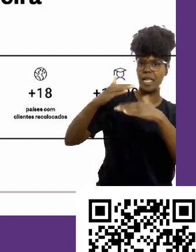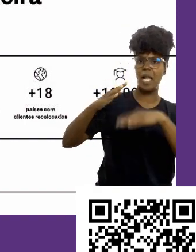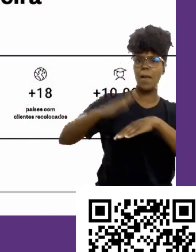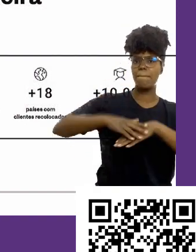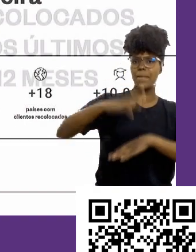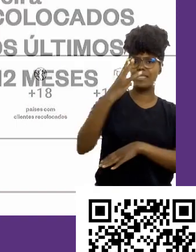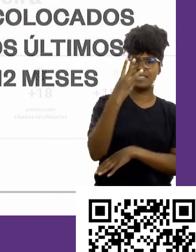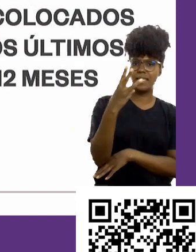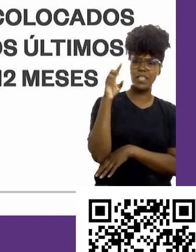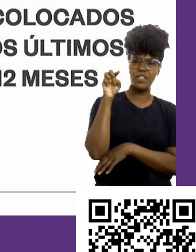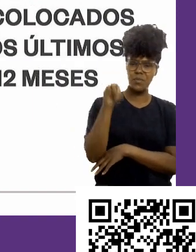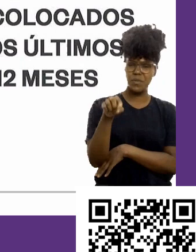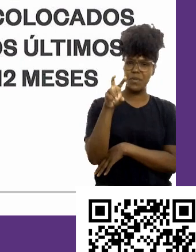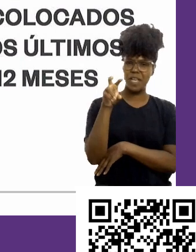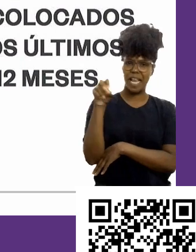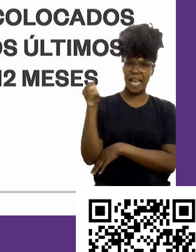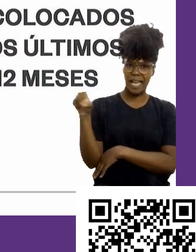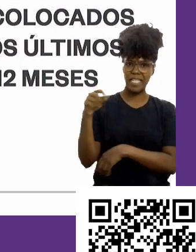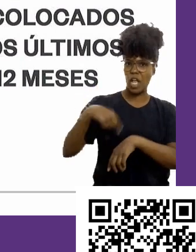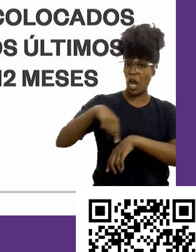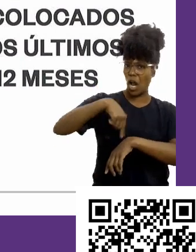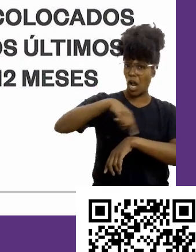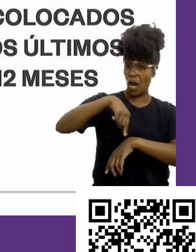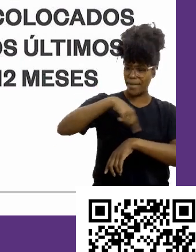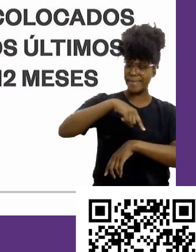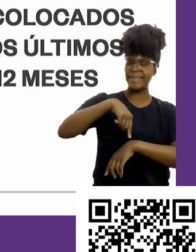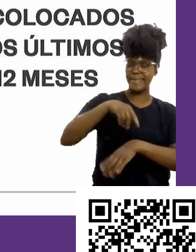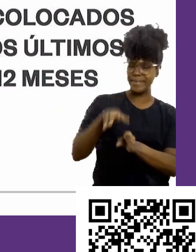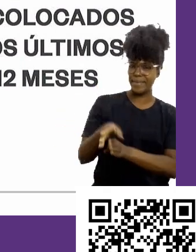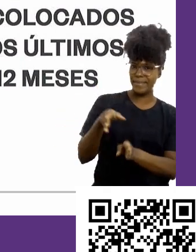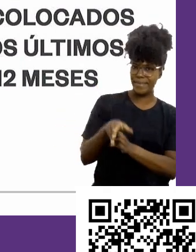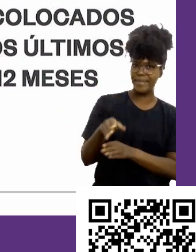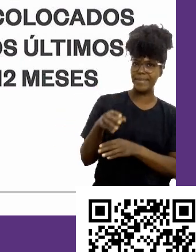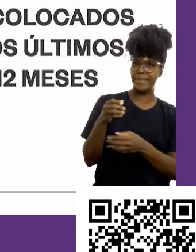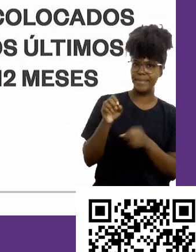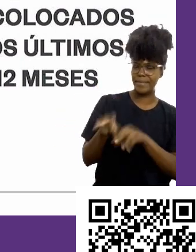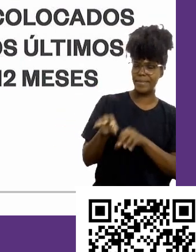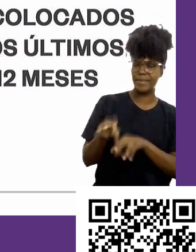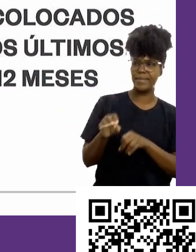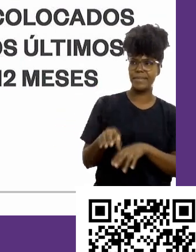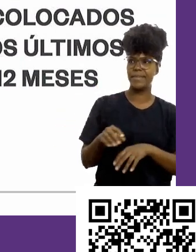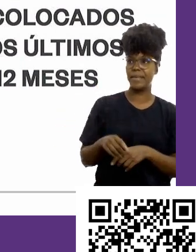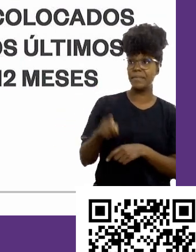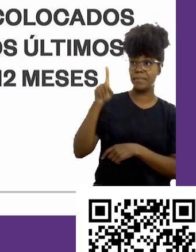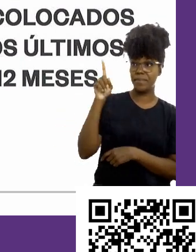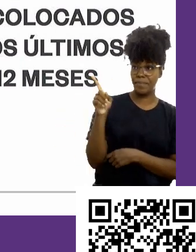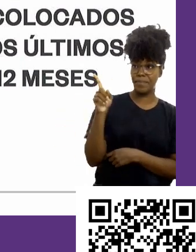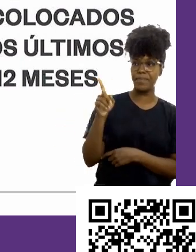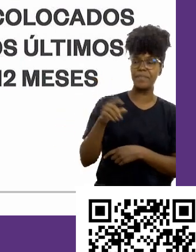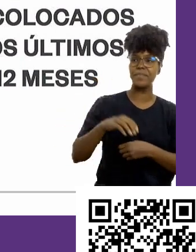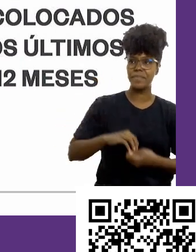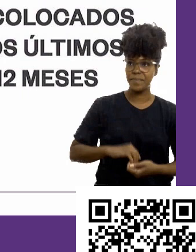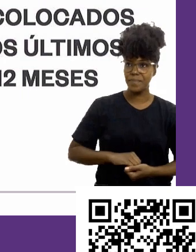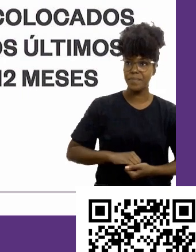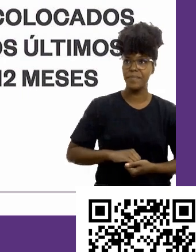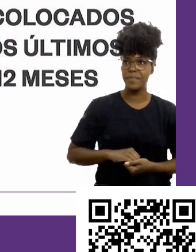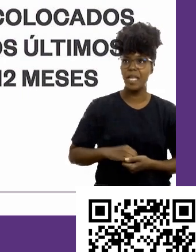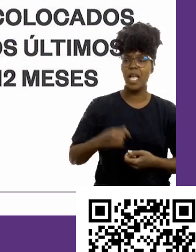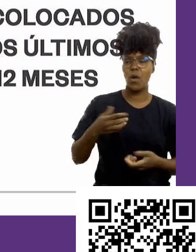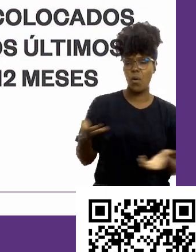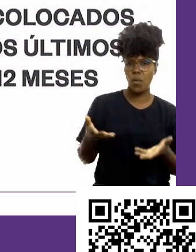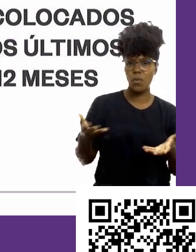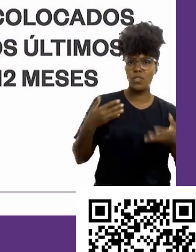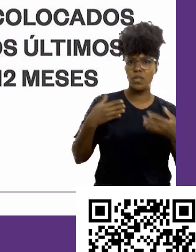mentoria de carreira. Esse aqui são alguns dos resultados com as mesmas orientações que eu vou compartilhar com vocês aqui hoje.